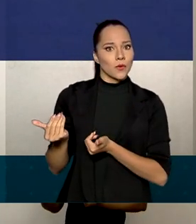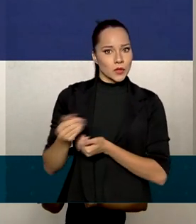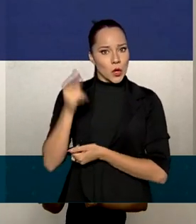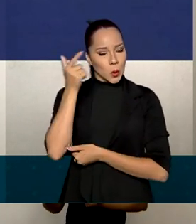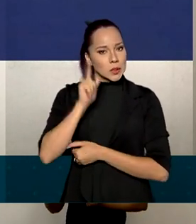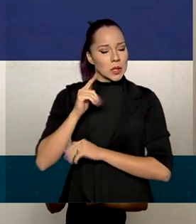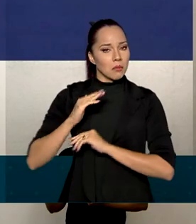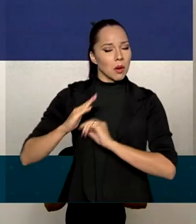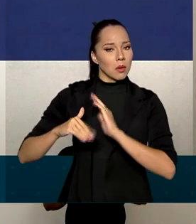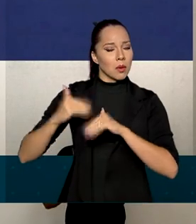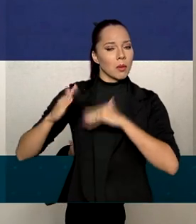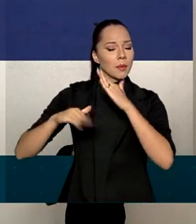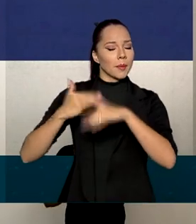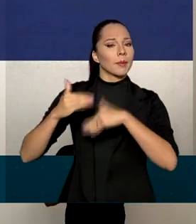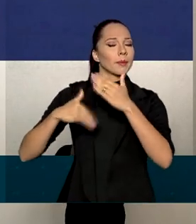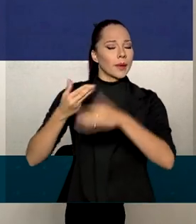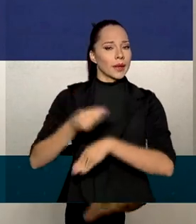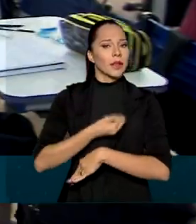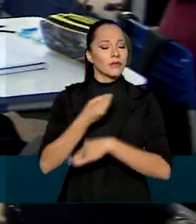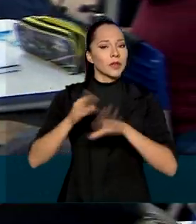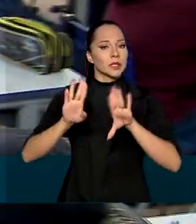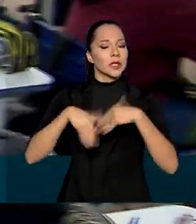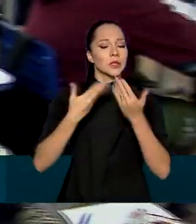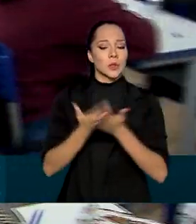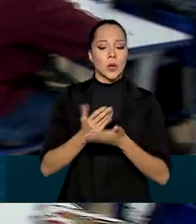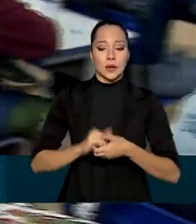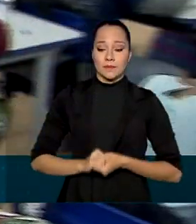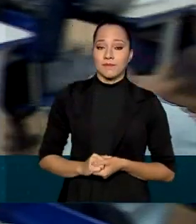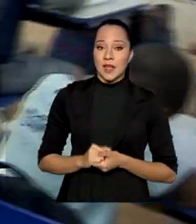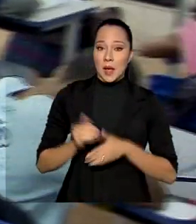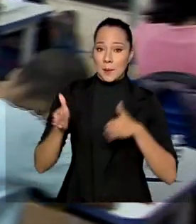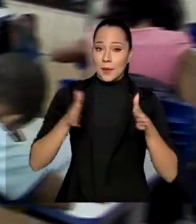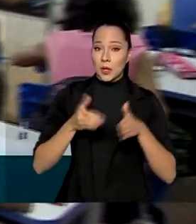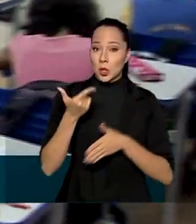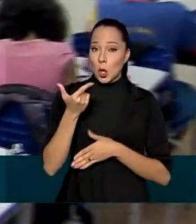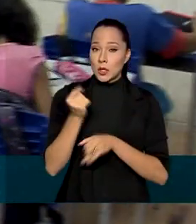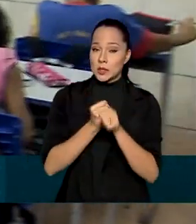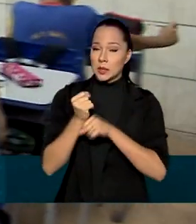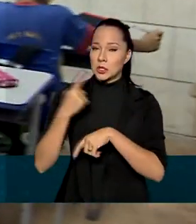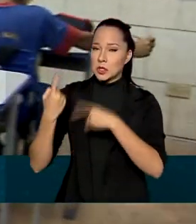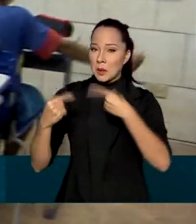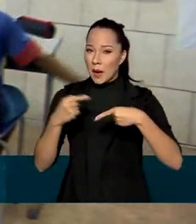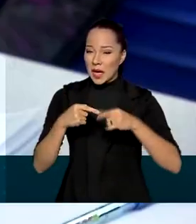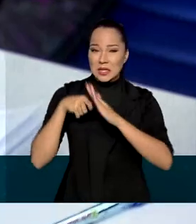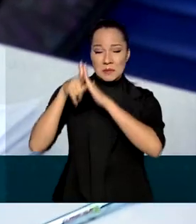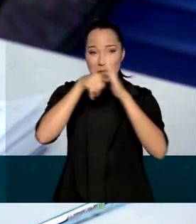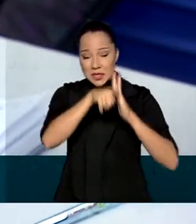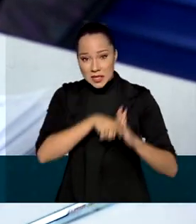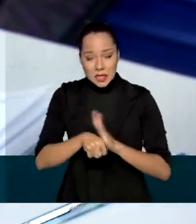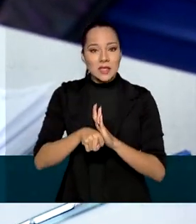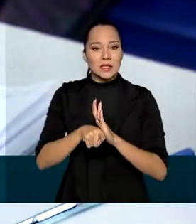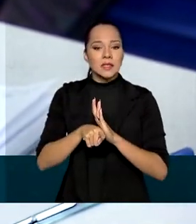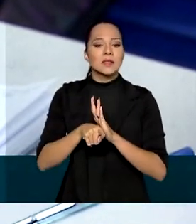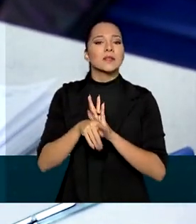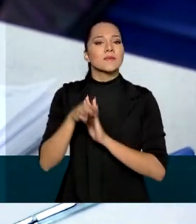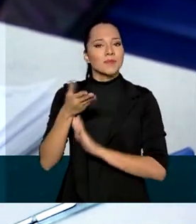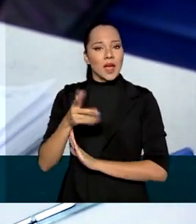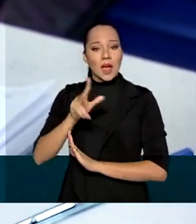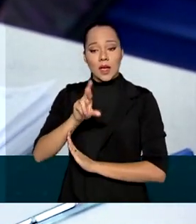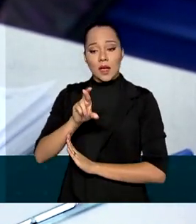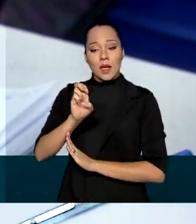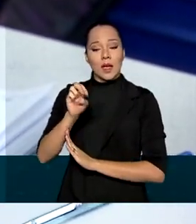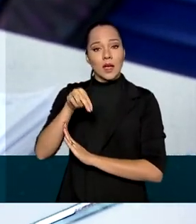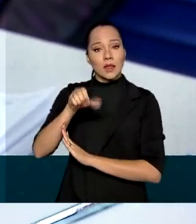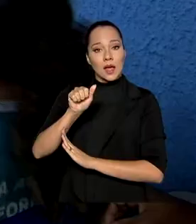progredir na vida acadêmica. Após dois anos de debates e pesquisas, nasceu o RENAB, o